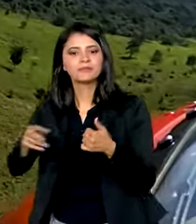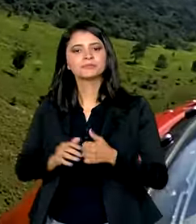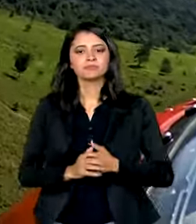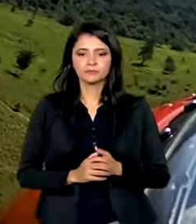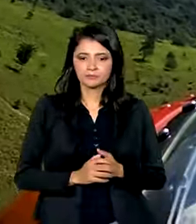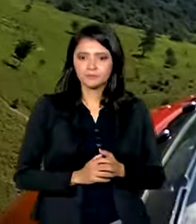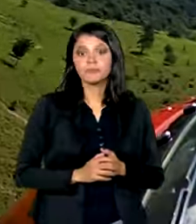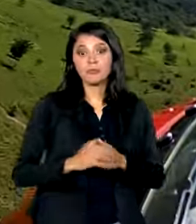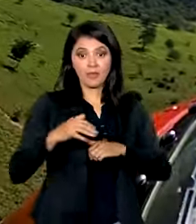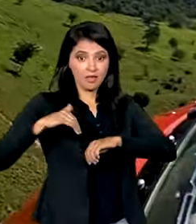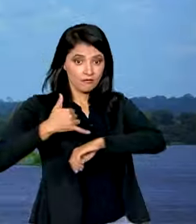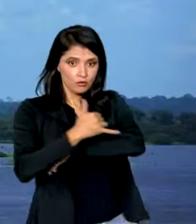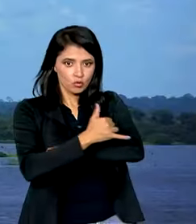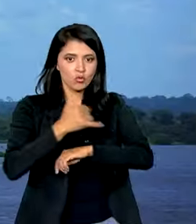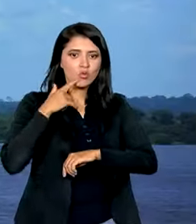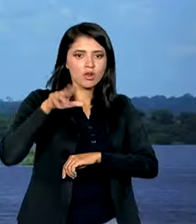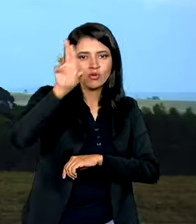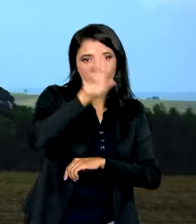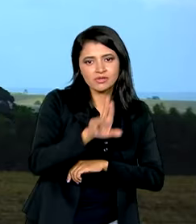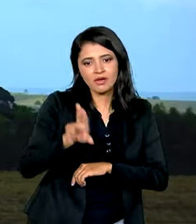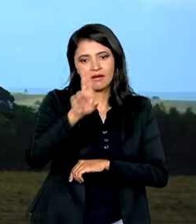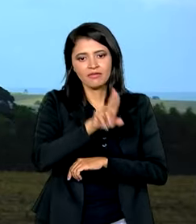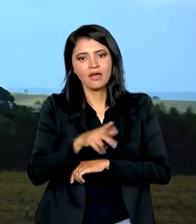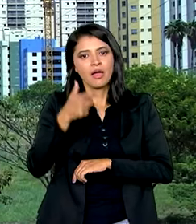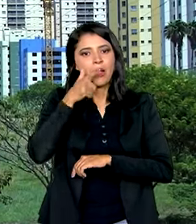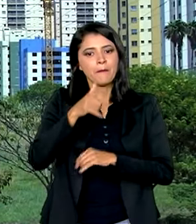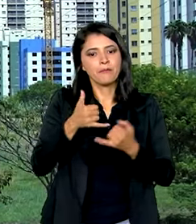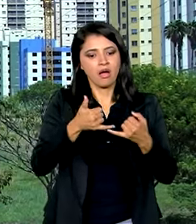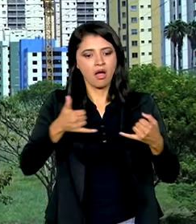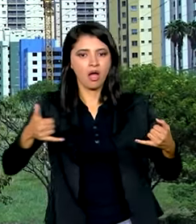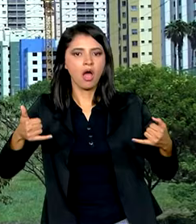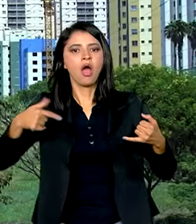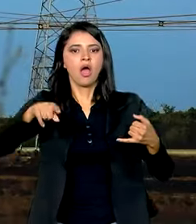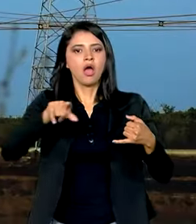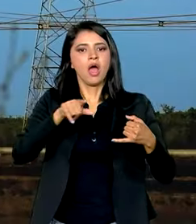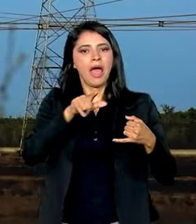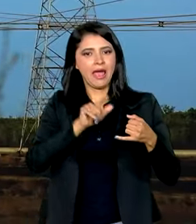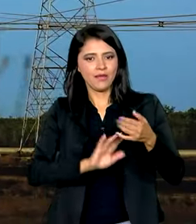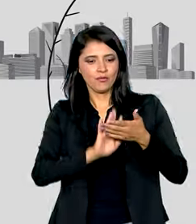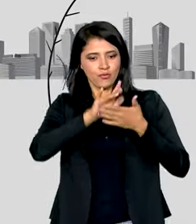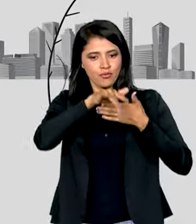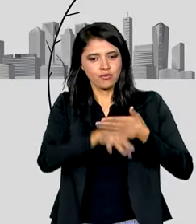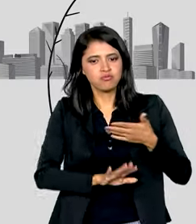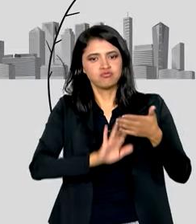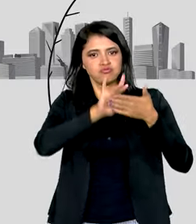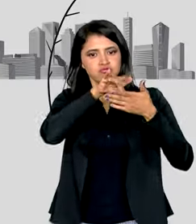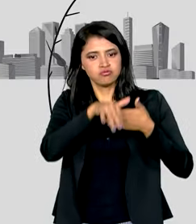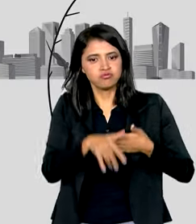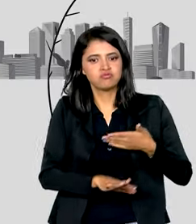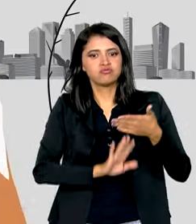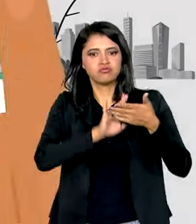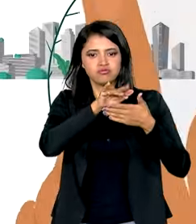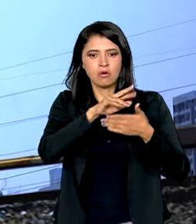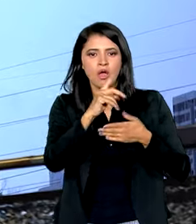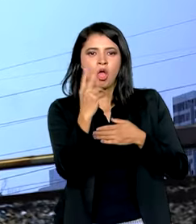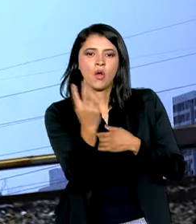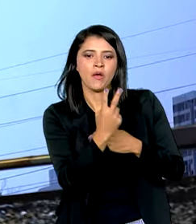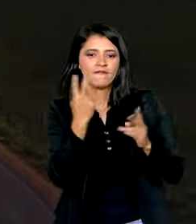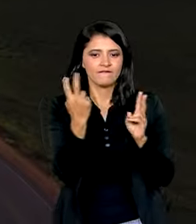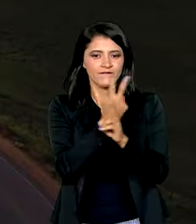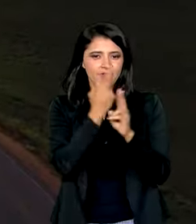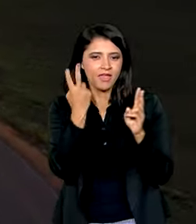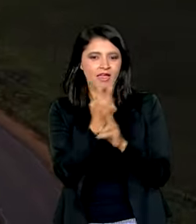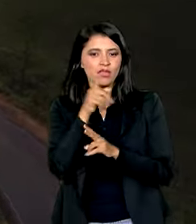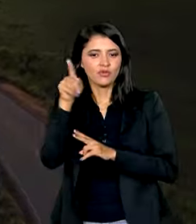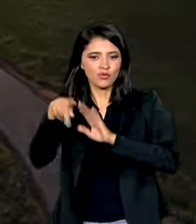A infraestrutura será usada para escoar o excedente da energia produzida por fontes renováveis da